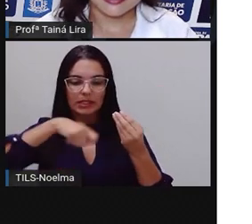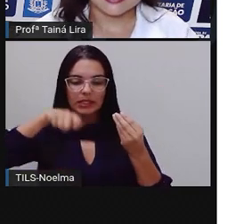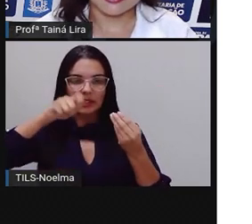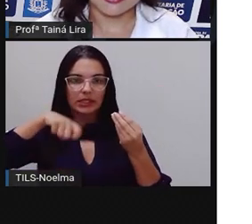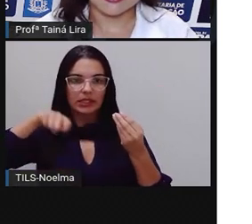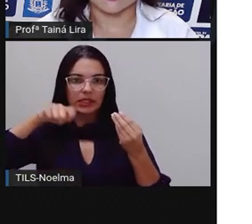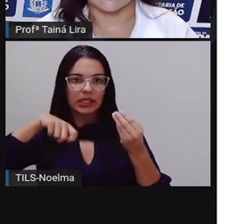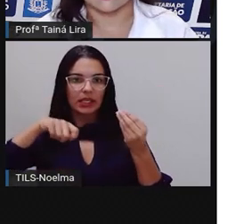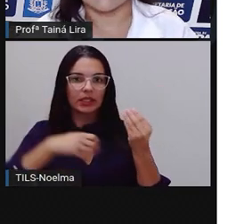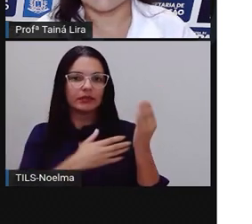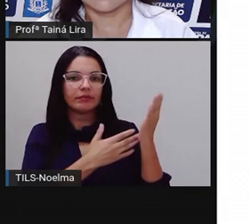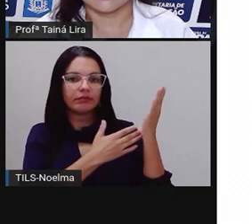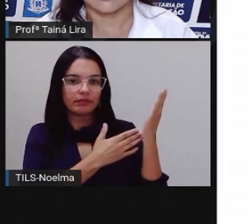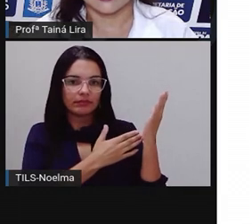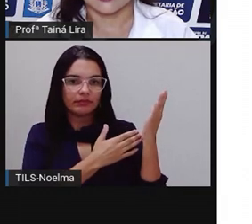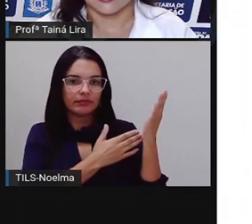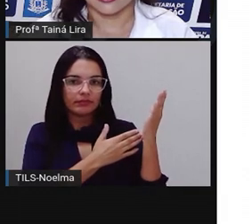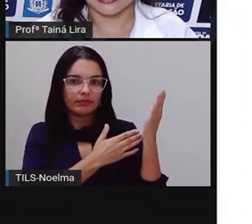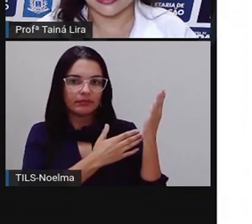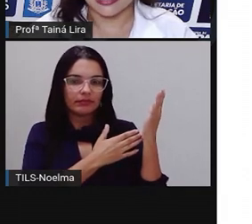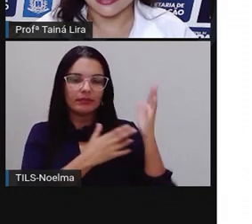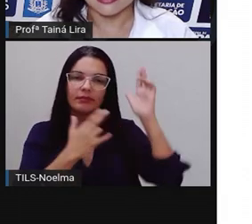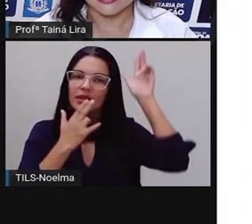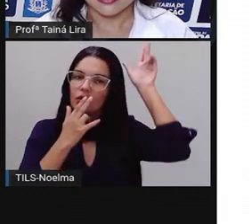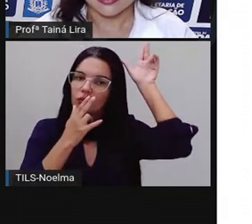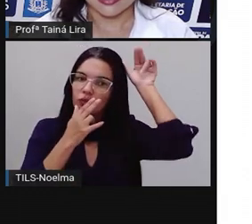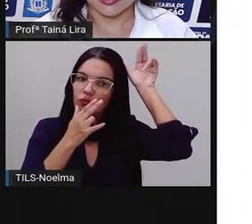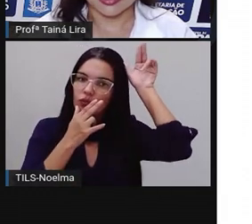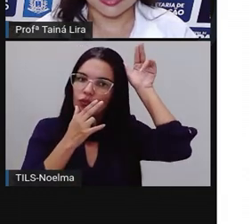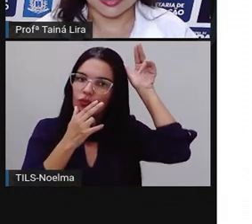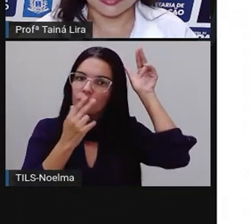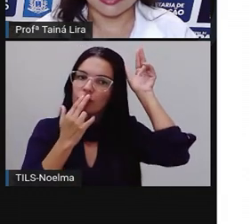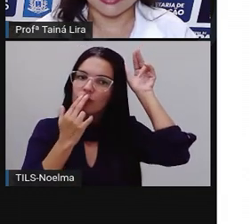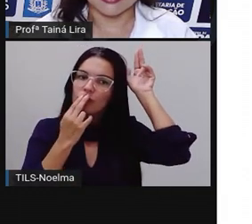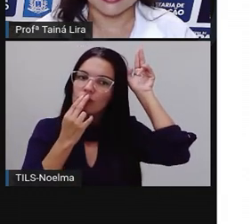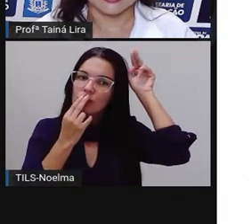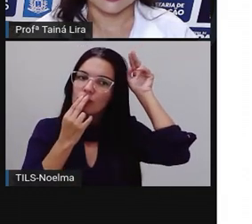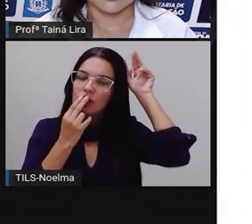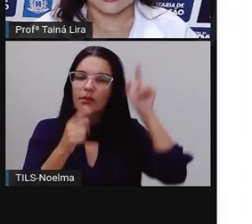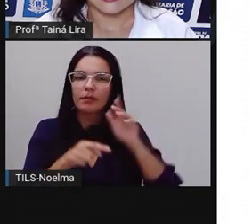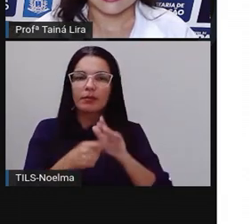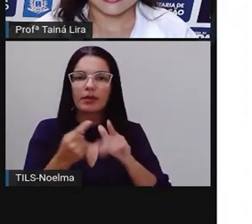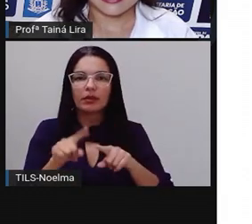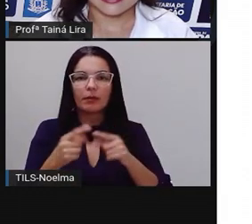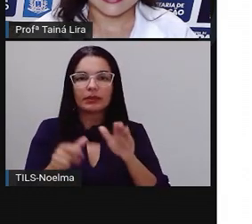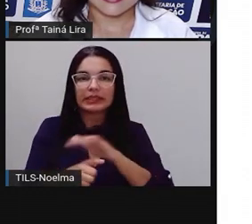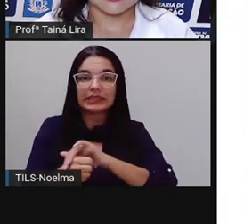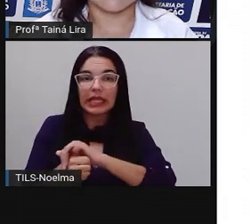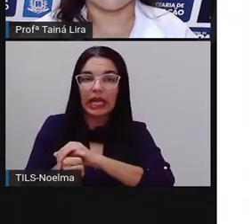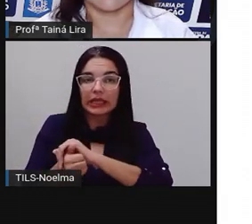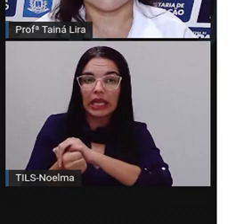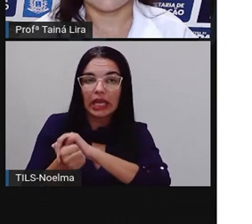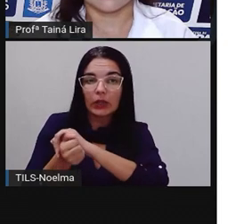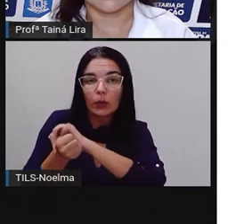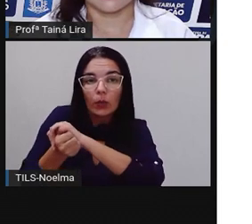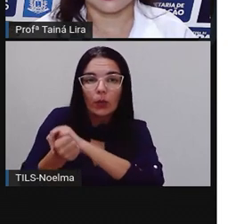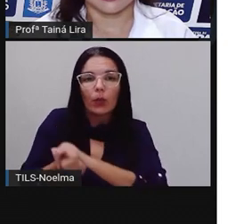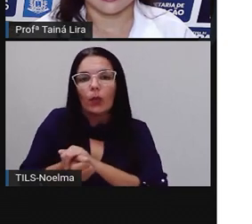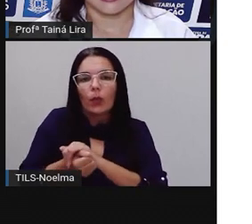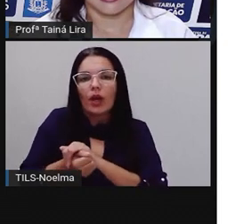tartaruga. Olha lá, em cursivo. Lerdeza,